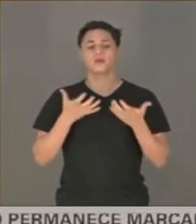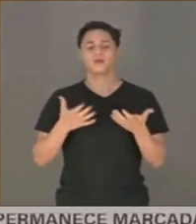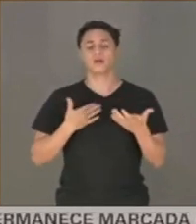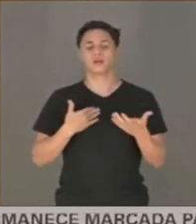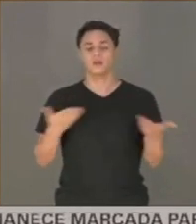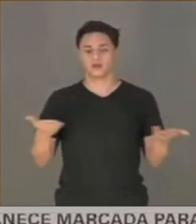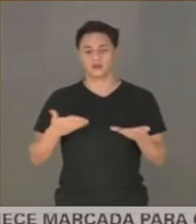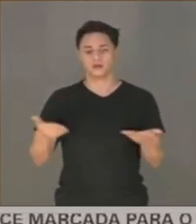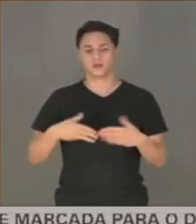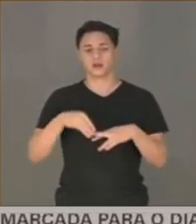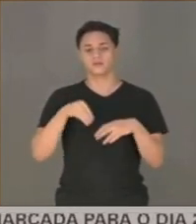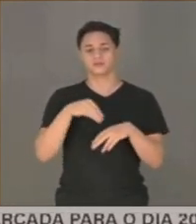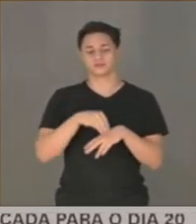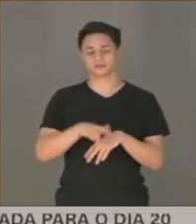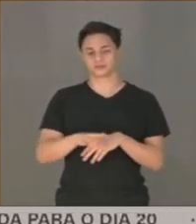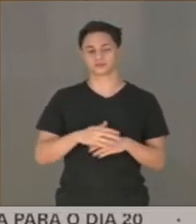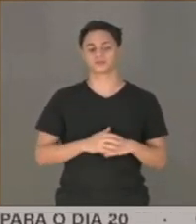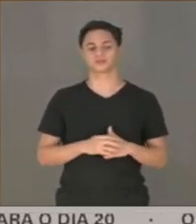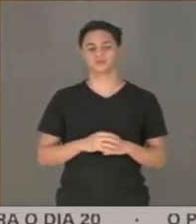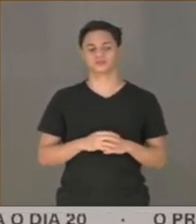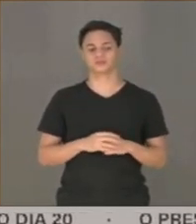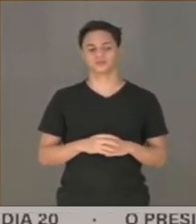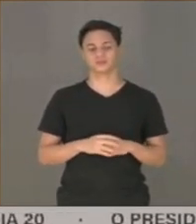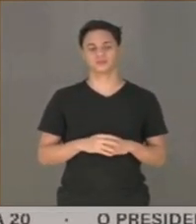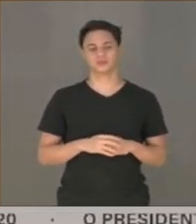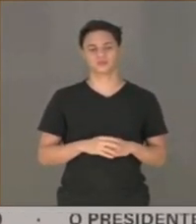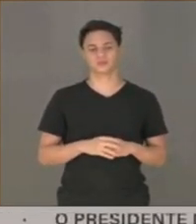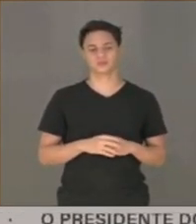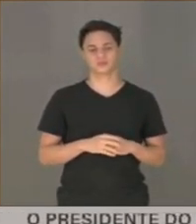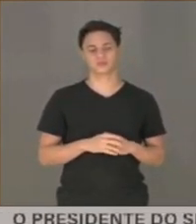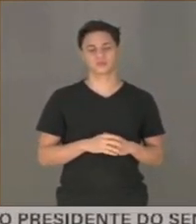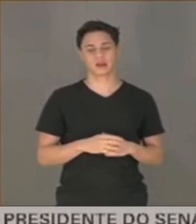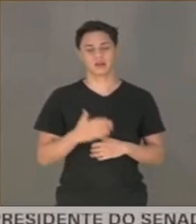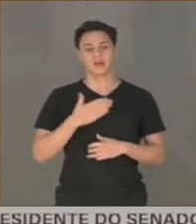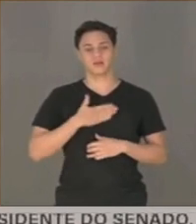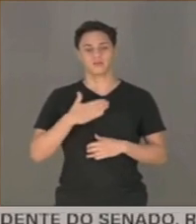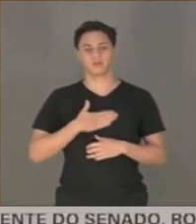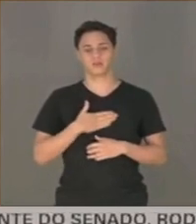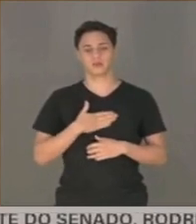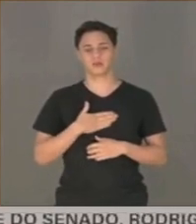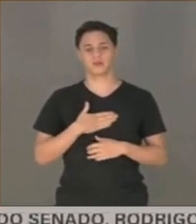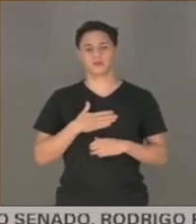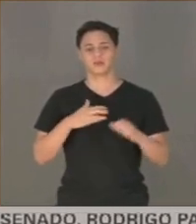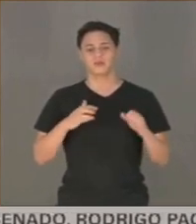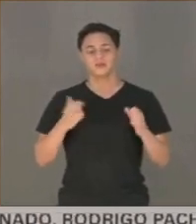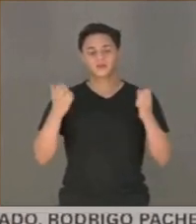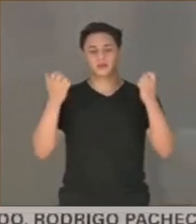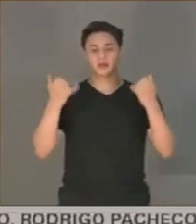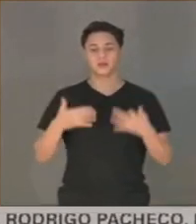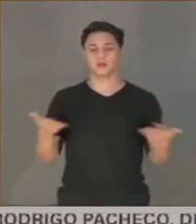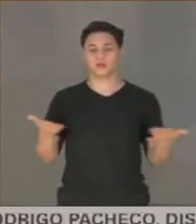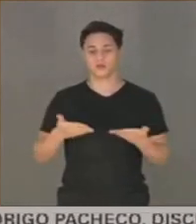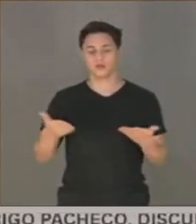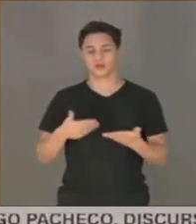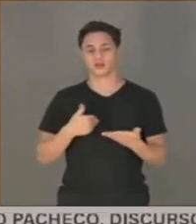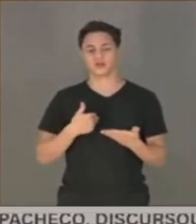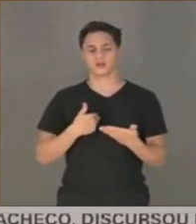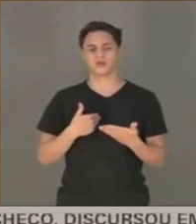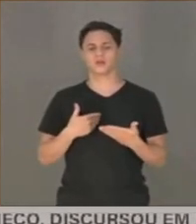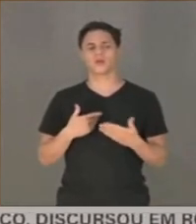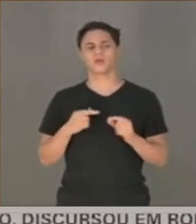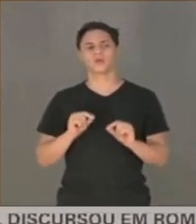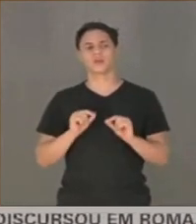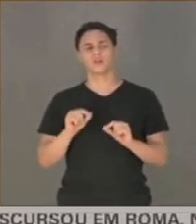essa minha explanação nesse sentido. Hoje, buscar, Sr.